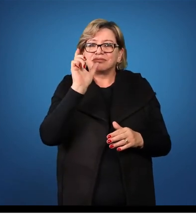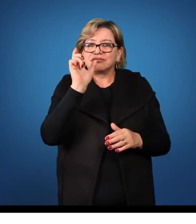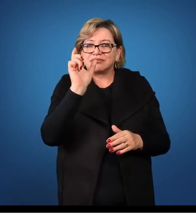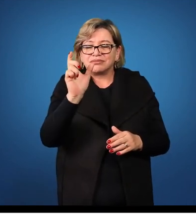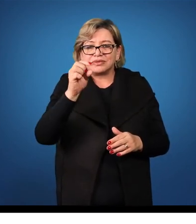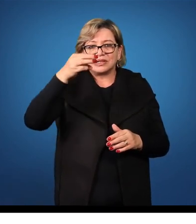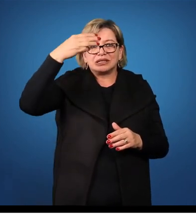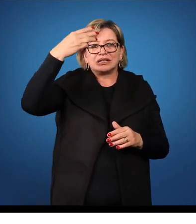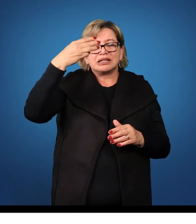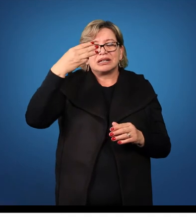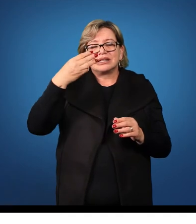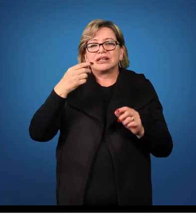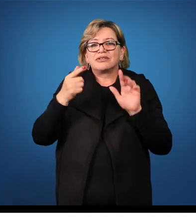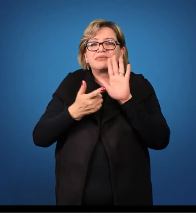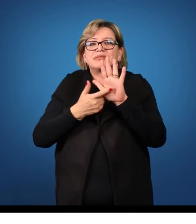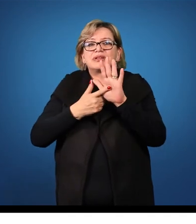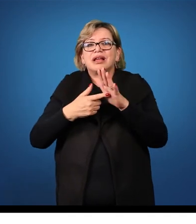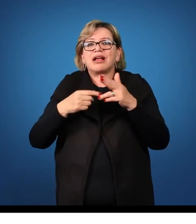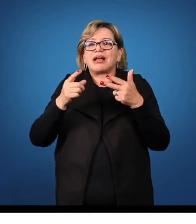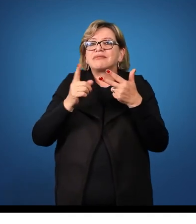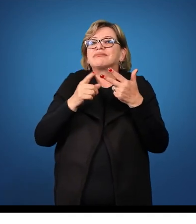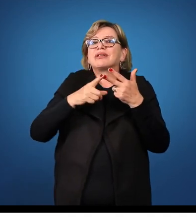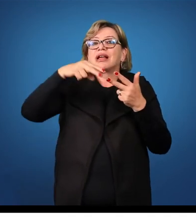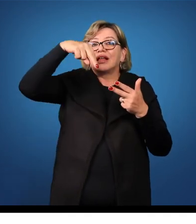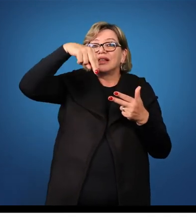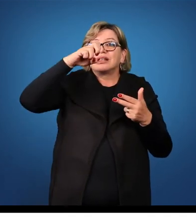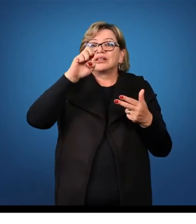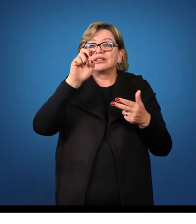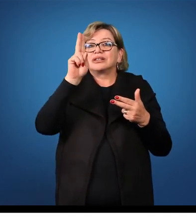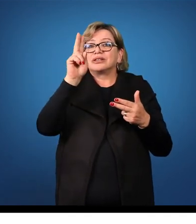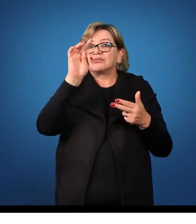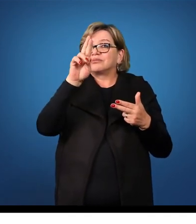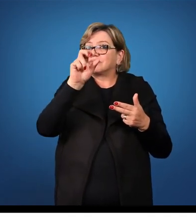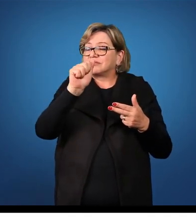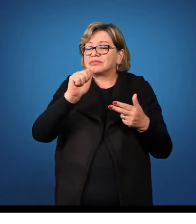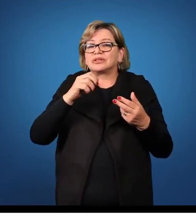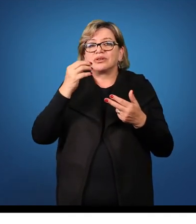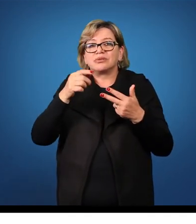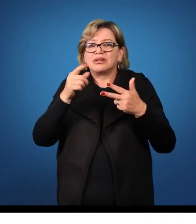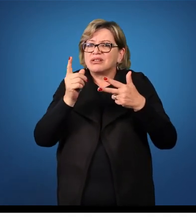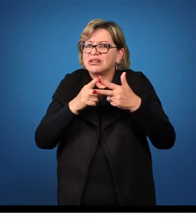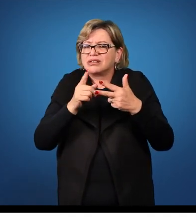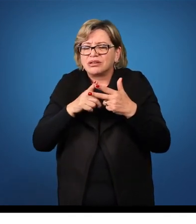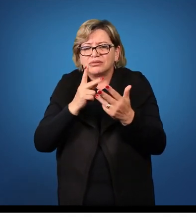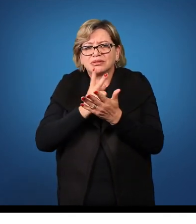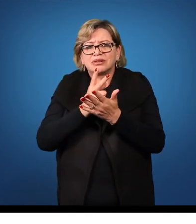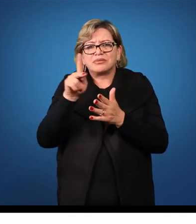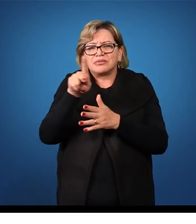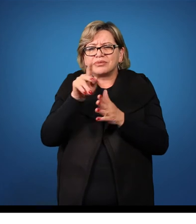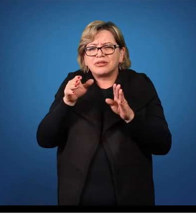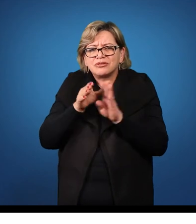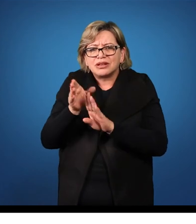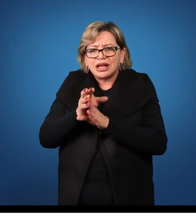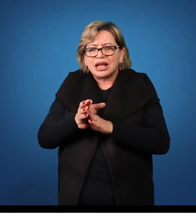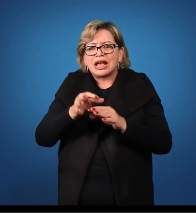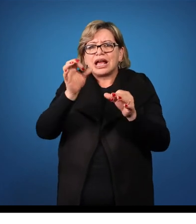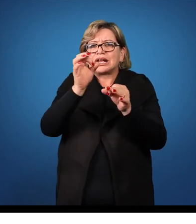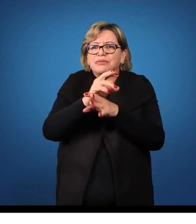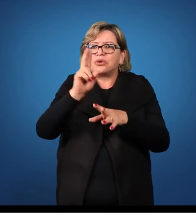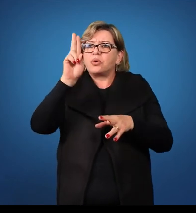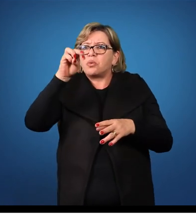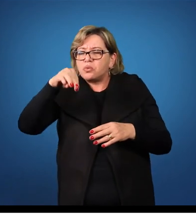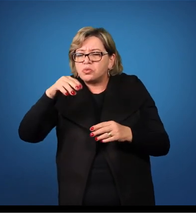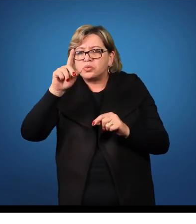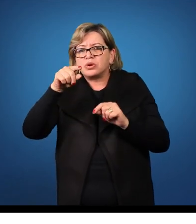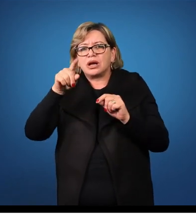declinação é neutra ou não? Na segunda declinação, o professor sempre insistia ali, terminou em IÚM no